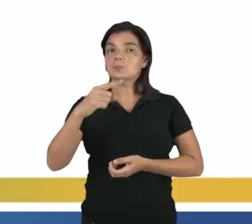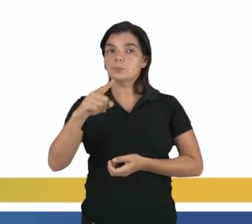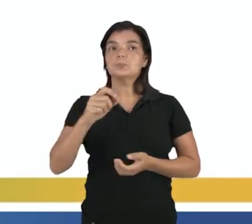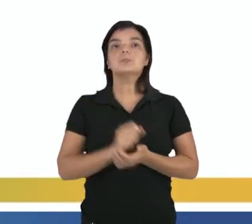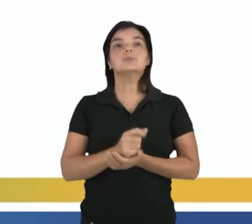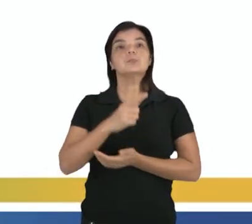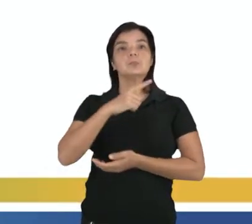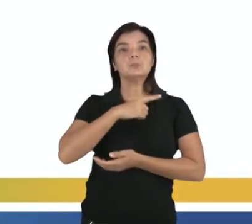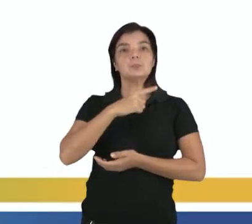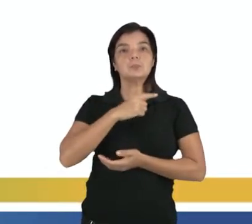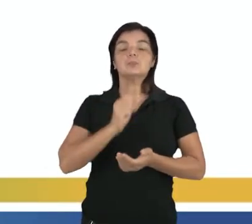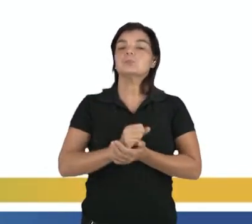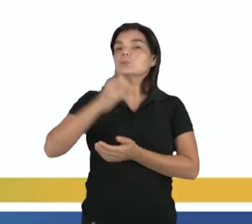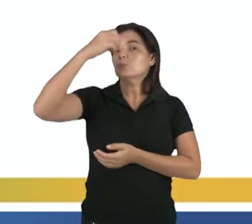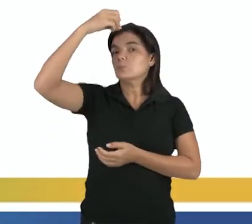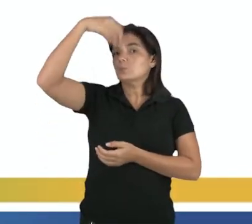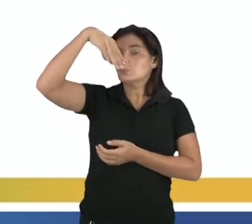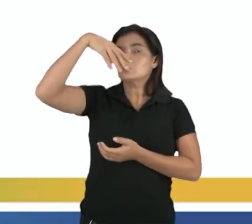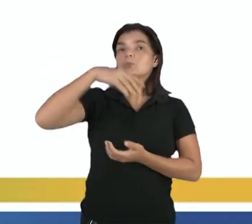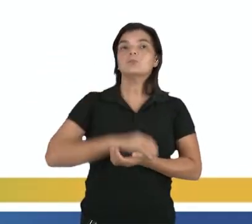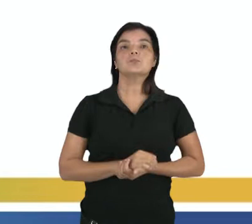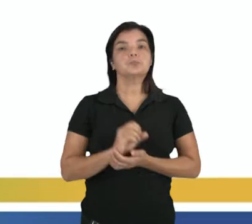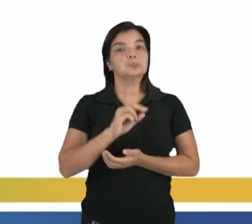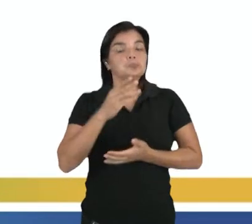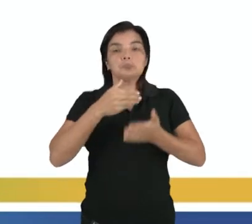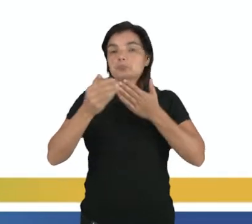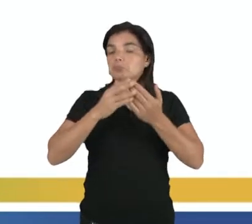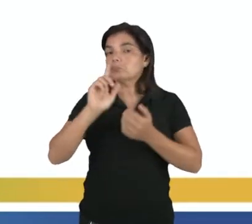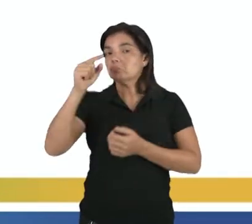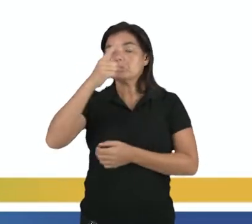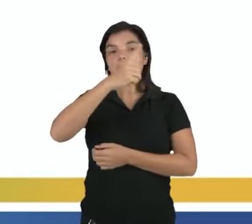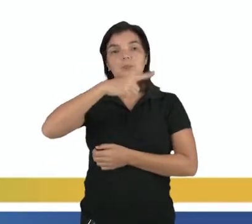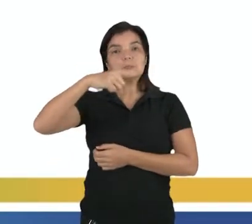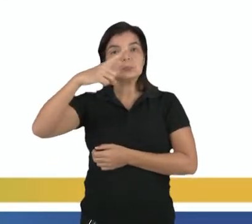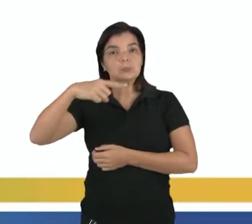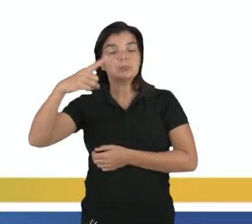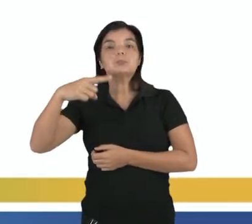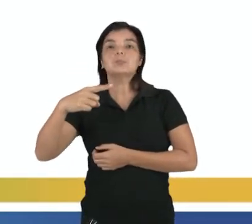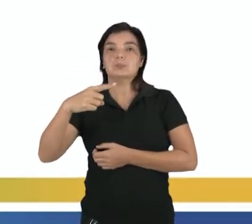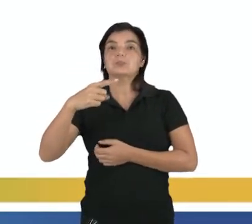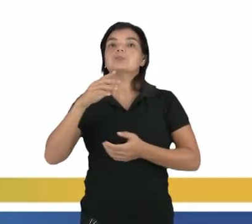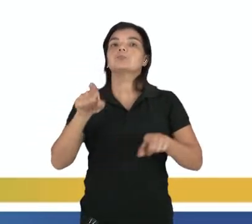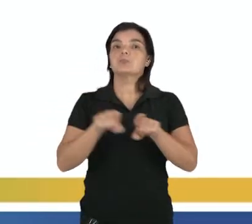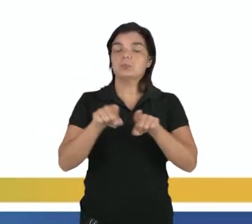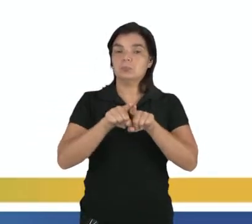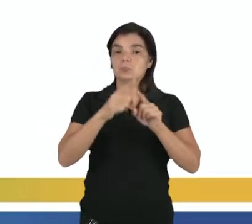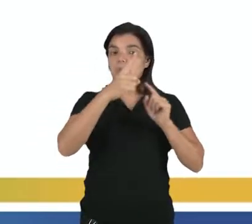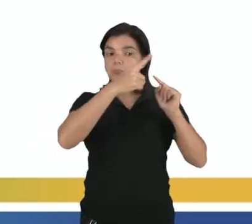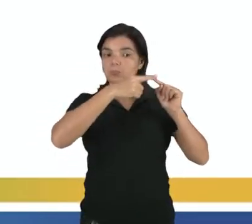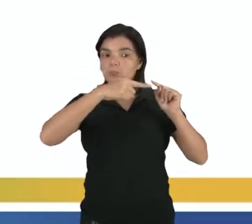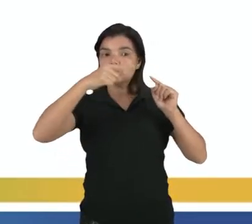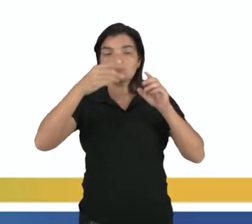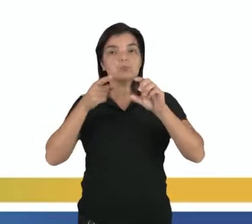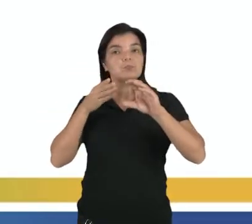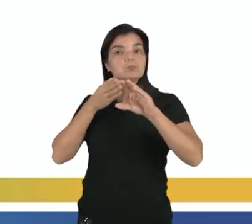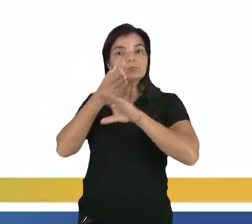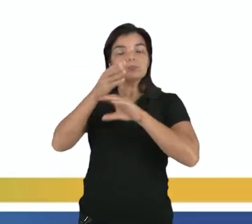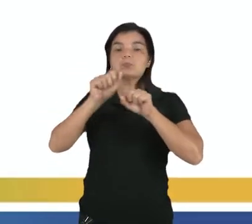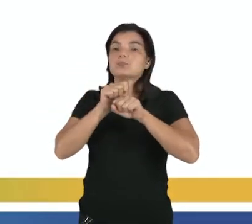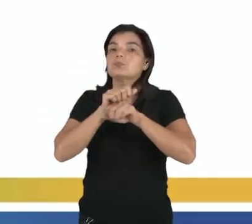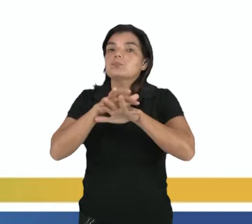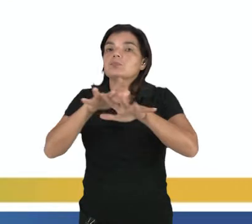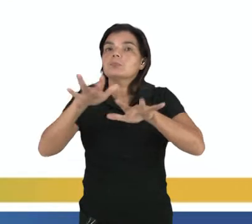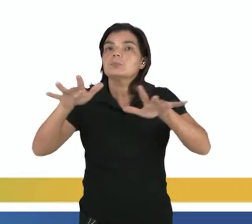você tem a luz, ou qualquer onda, tá, ela atravessa um orifício e se espalha,